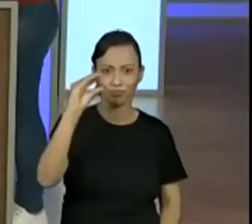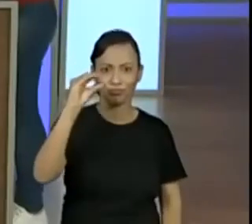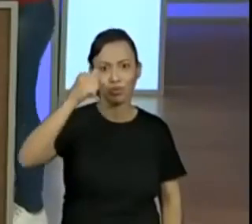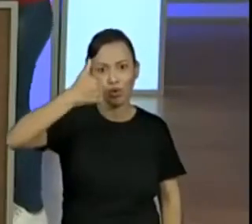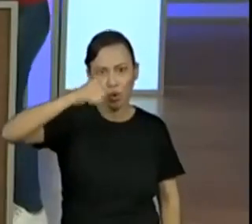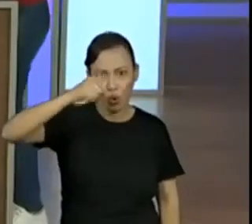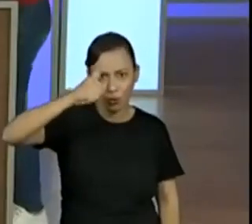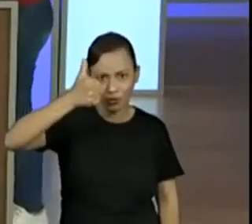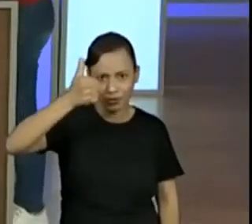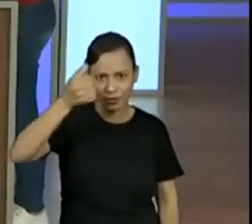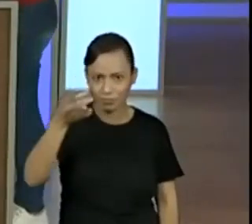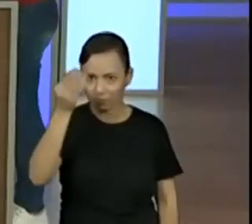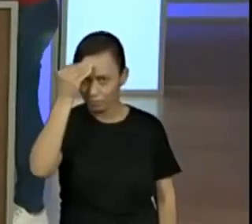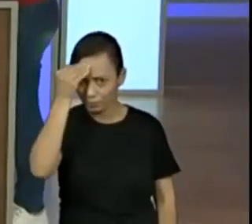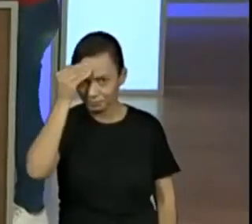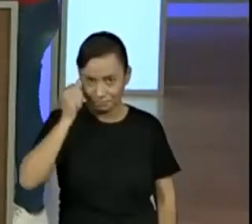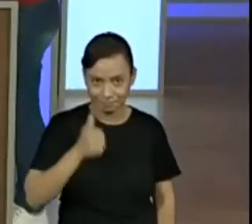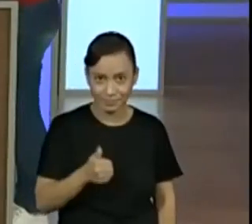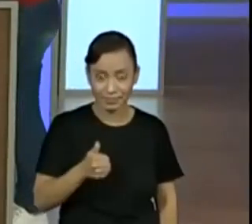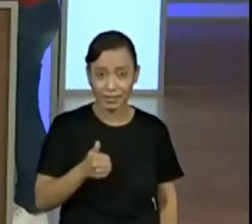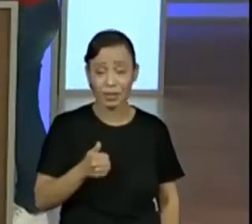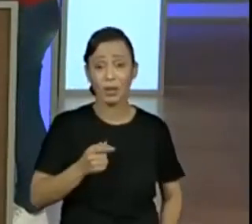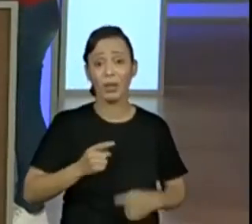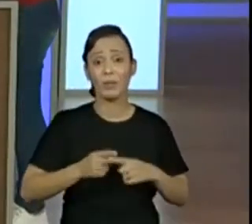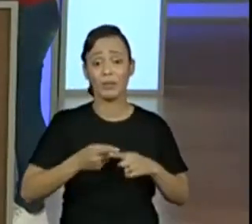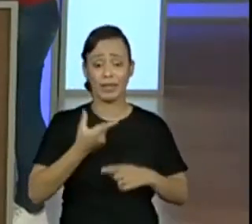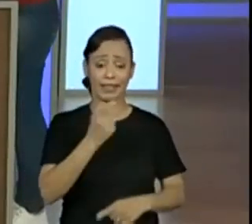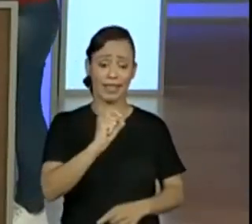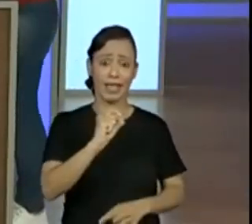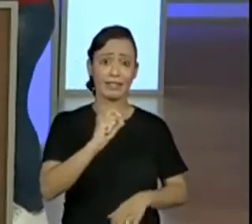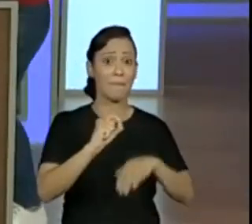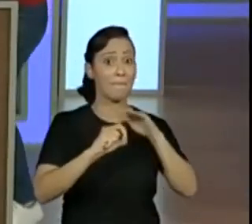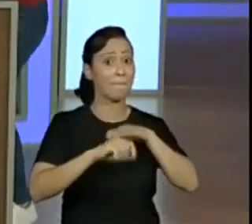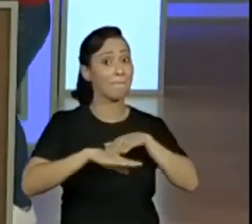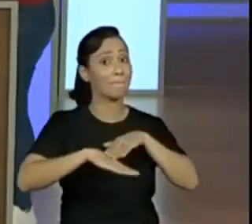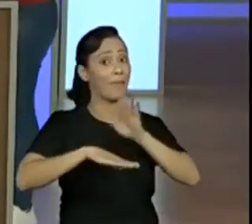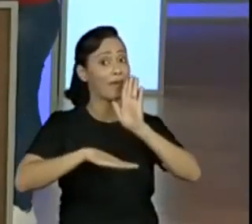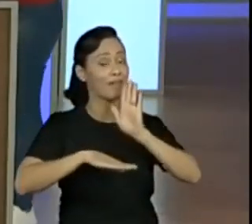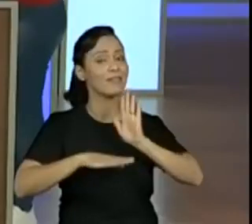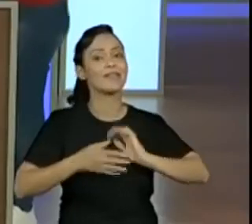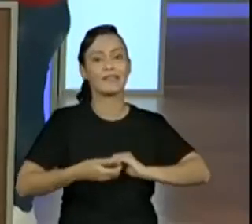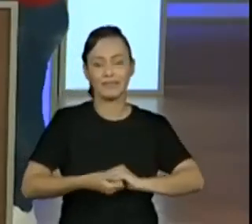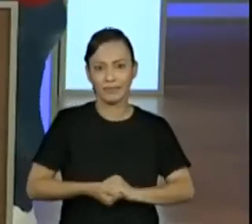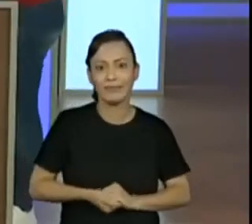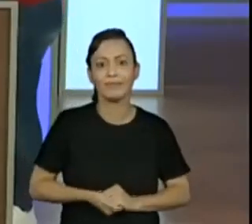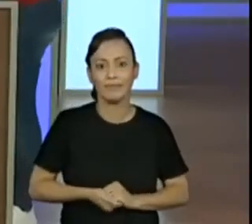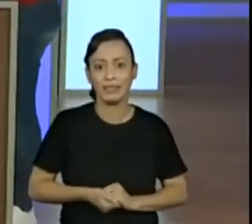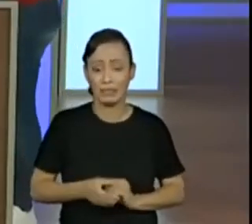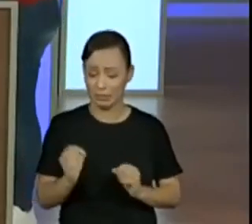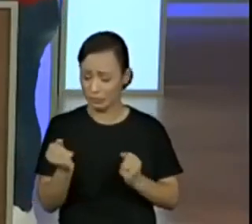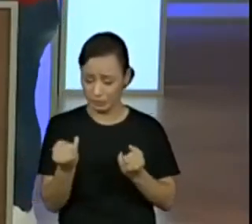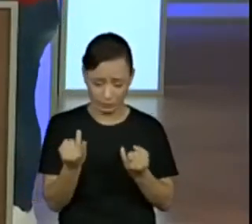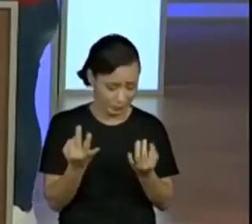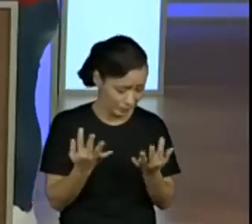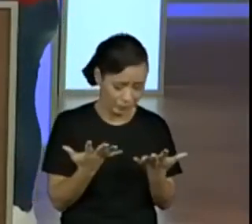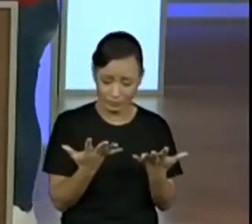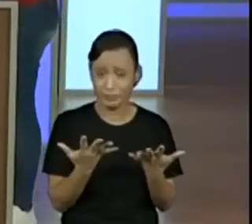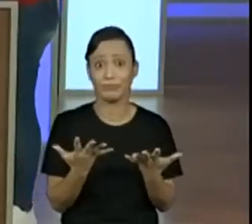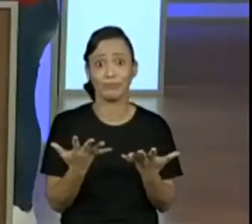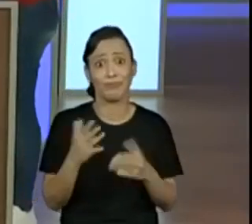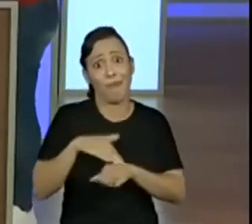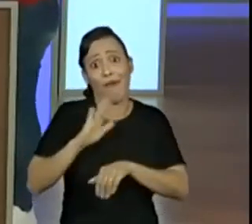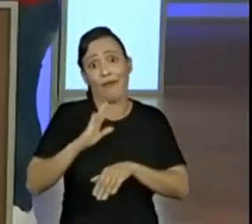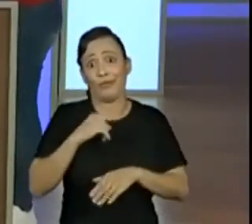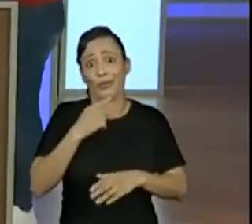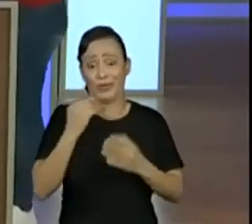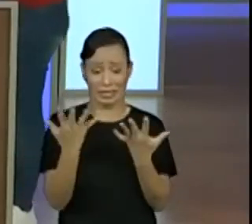mas a gente anotou. Isso mesmo. Certo? Porque passou de dez e começou a ficar um pouquinho mais difícil para usar os dedos. E aí, vou do onze